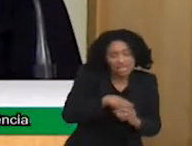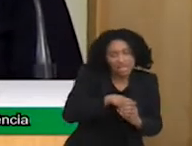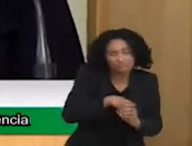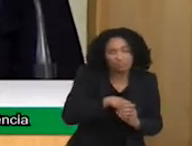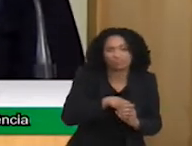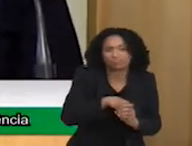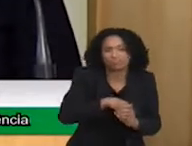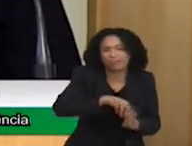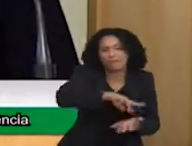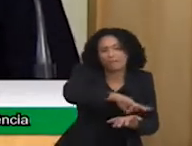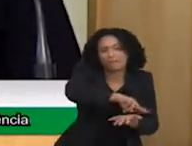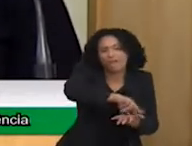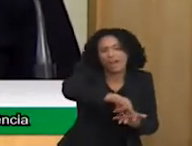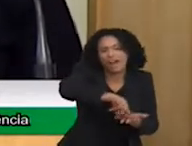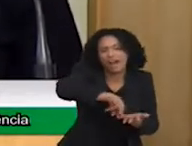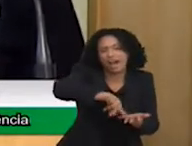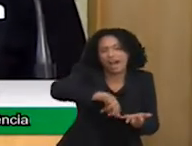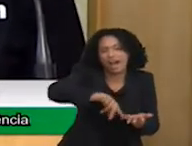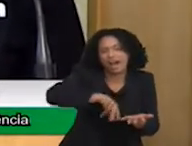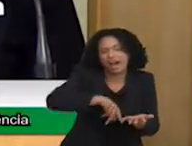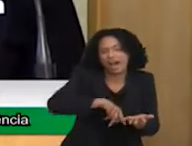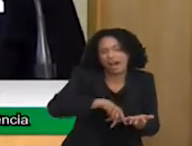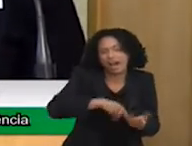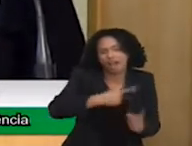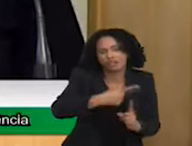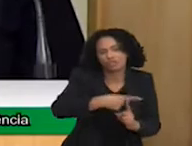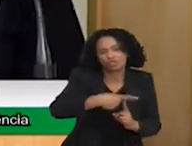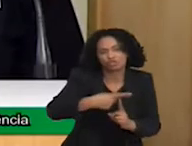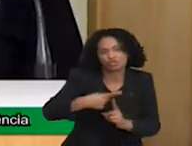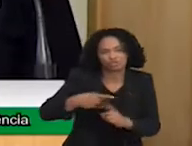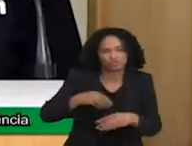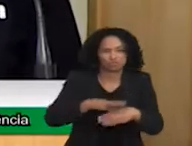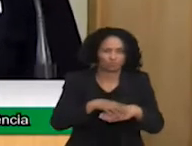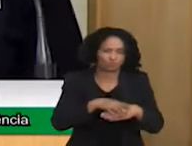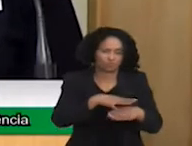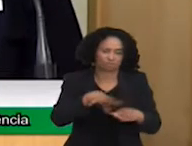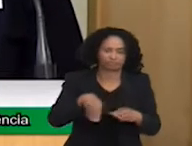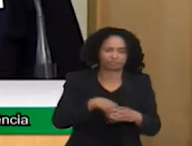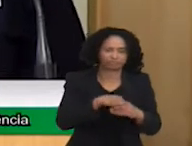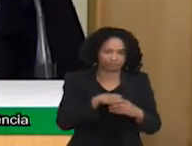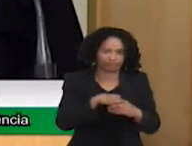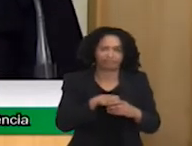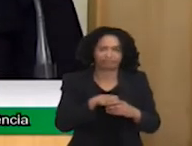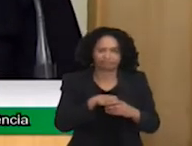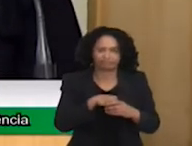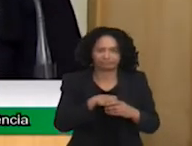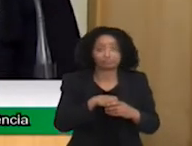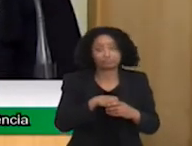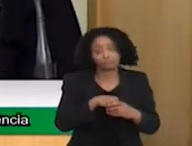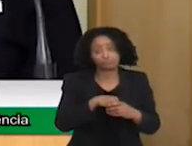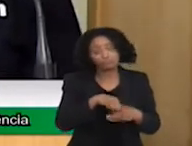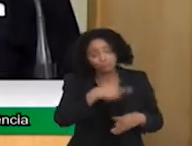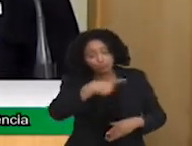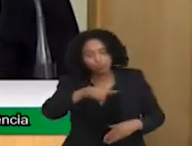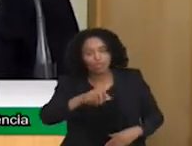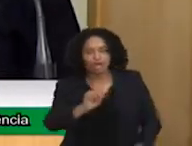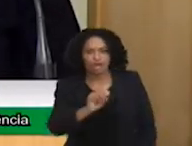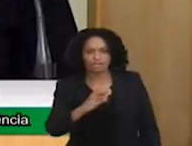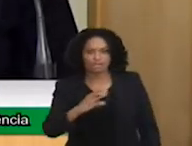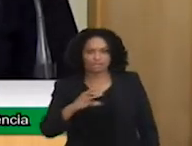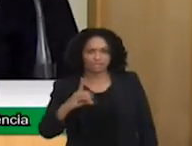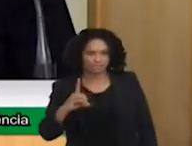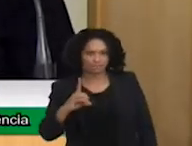Quando eu ia na ACD, meu filho foi recusado pela paralisia cerebral dele, que são especialistas em paralisia,